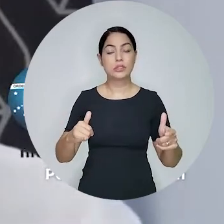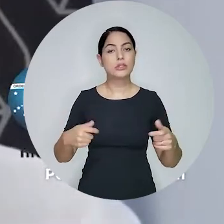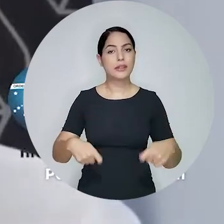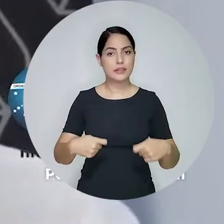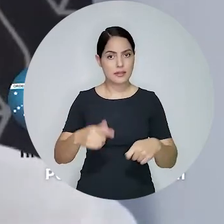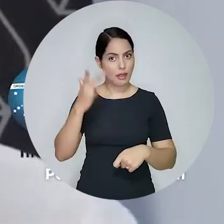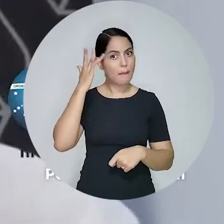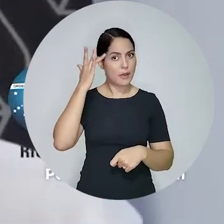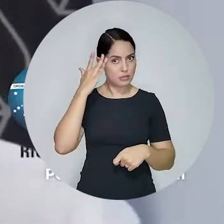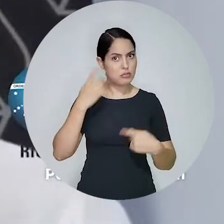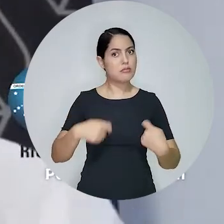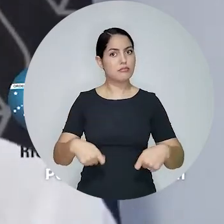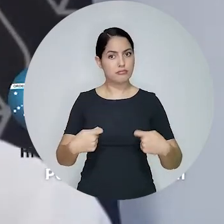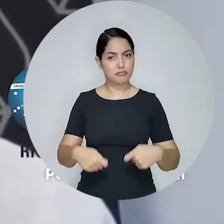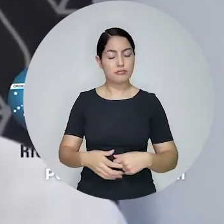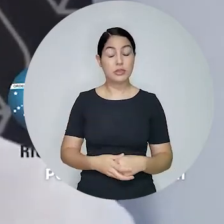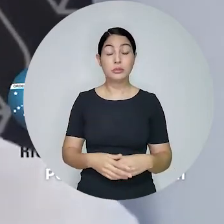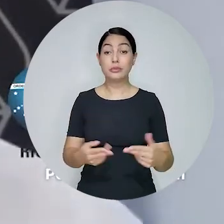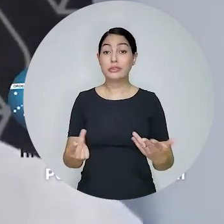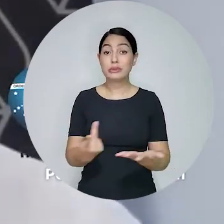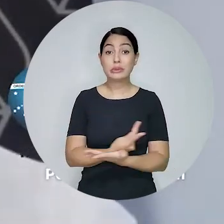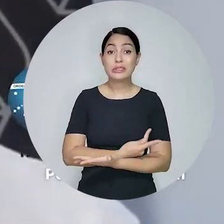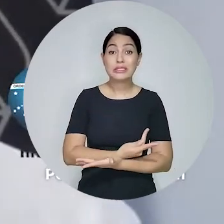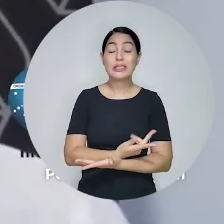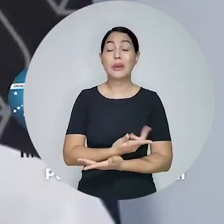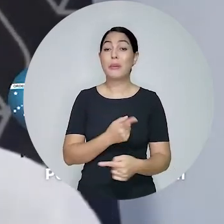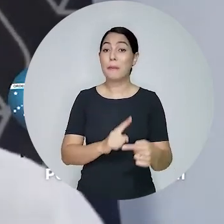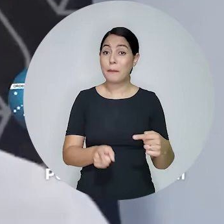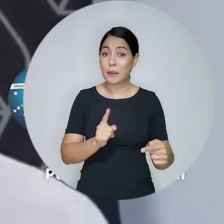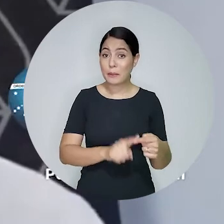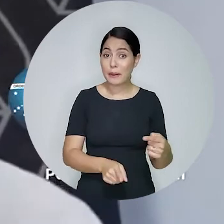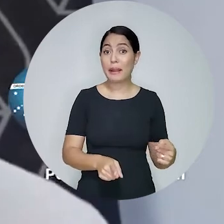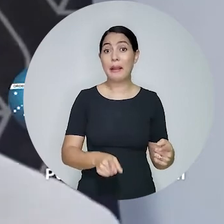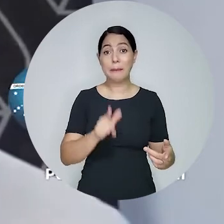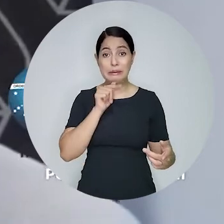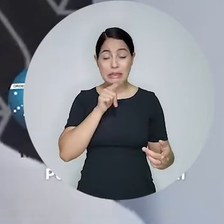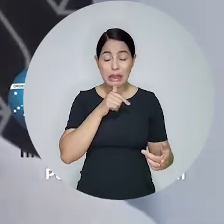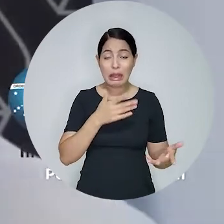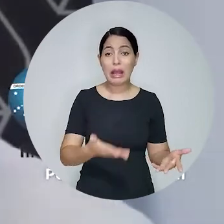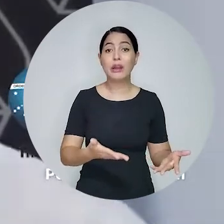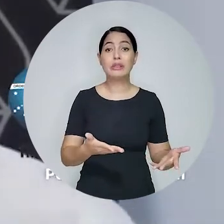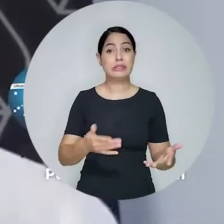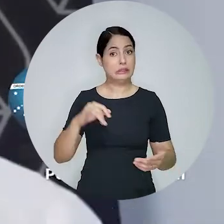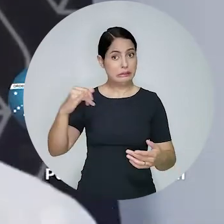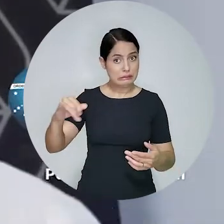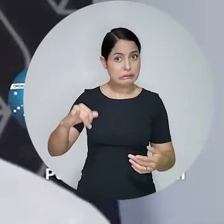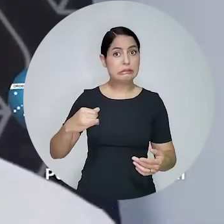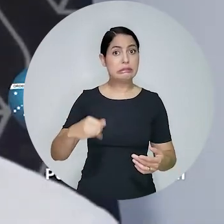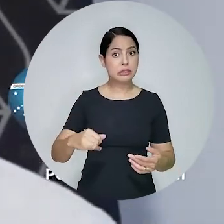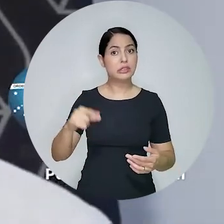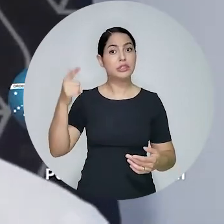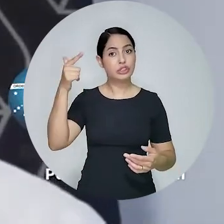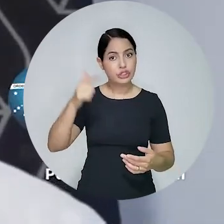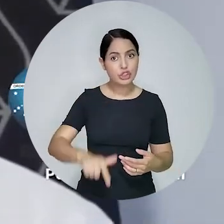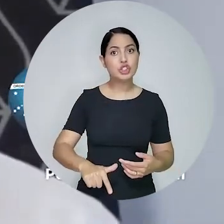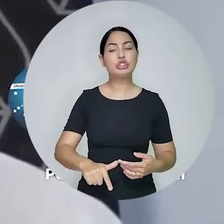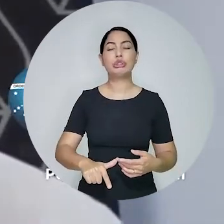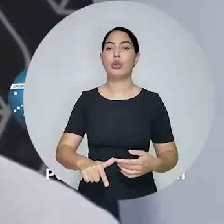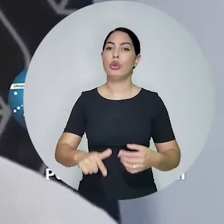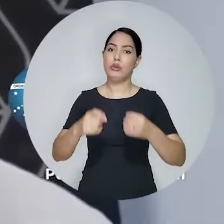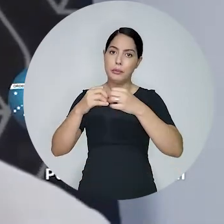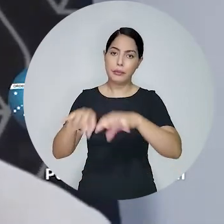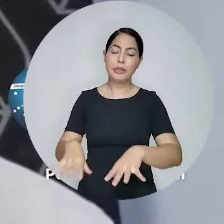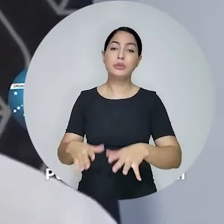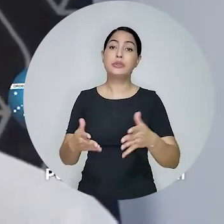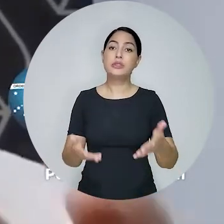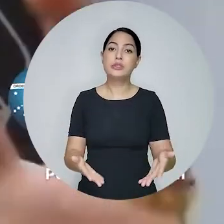e de franca ainda uma procura de maturidade. Não é à toa agora a crise hídrica colocou à prova de novo o mercado de